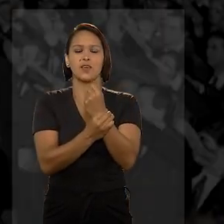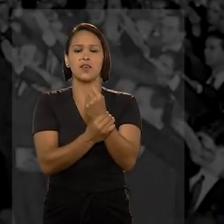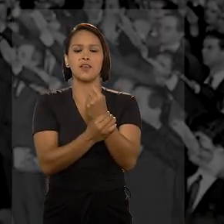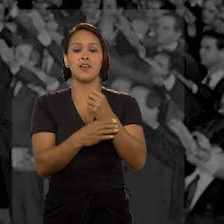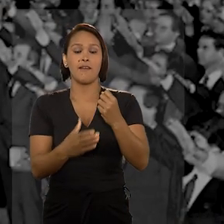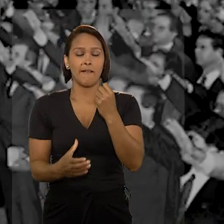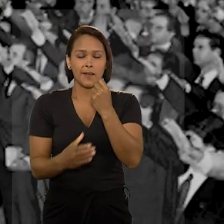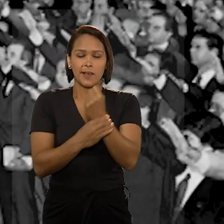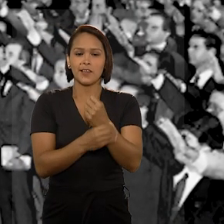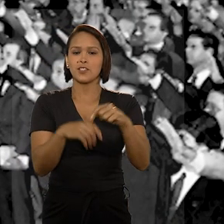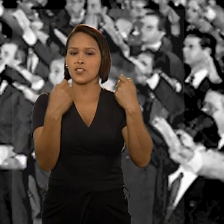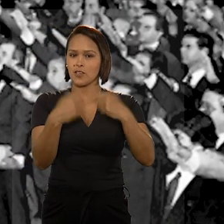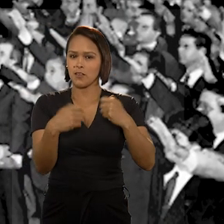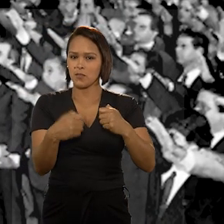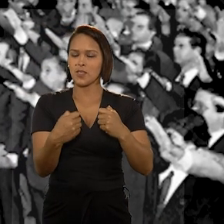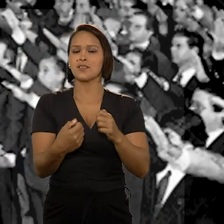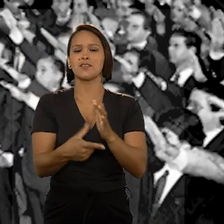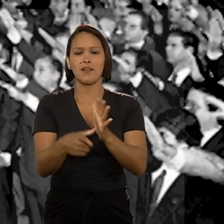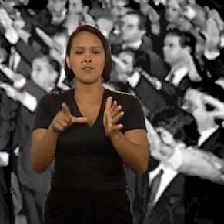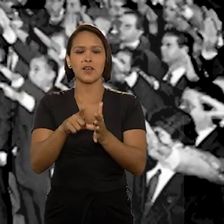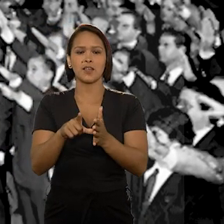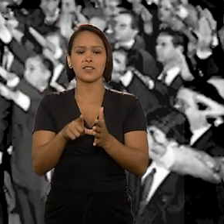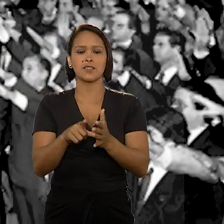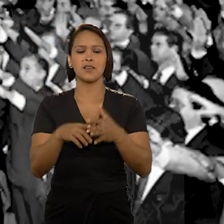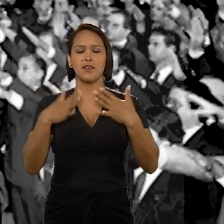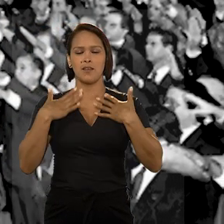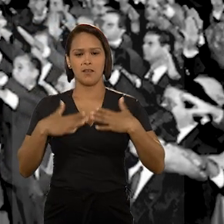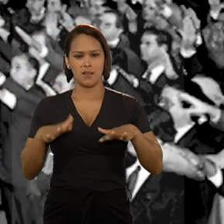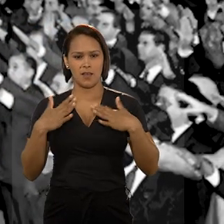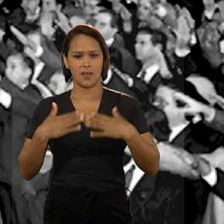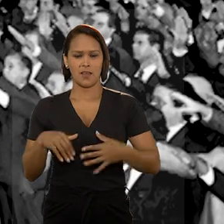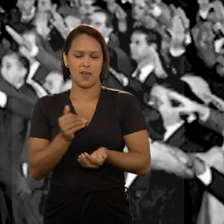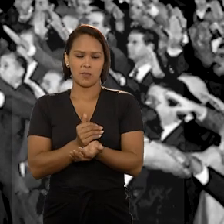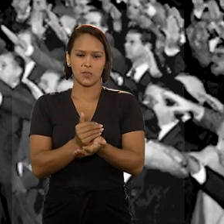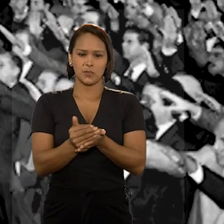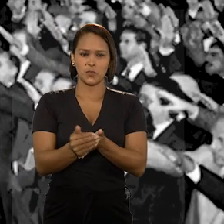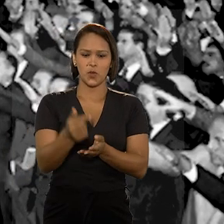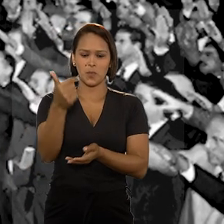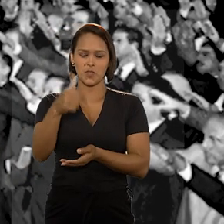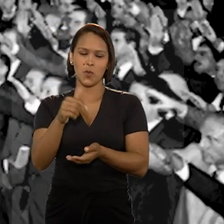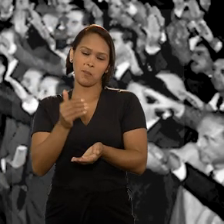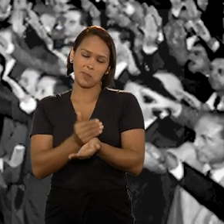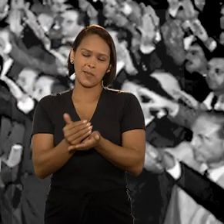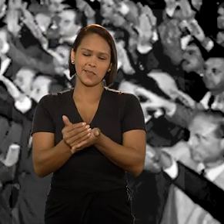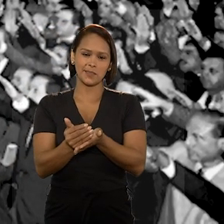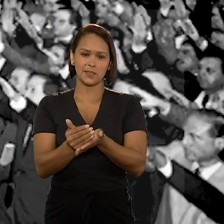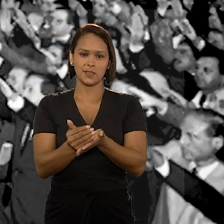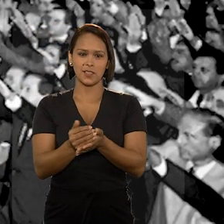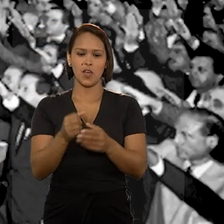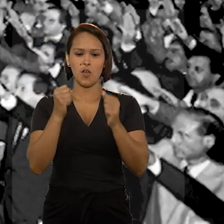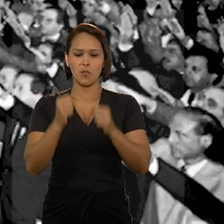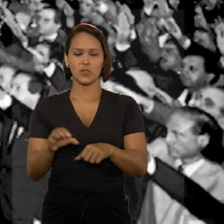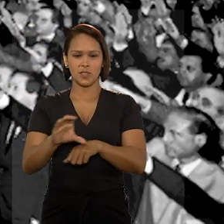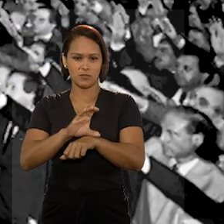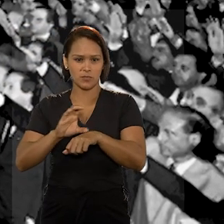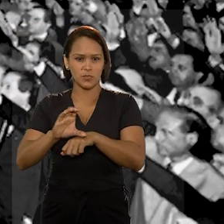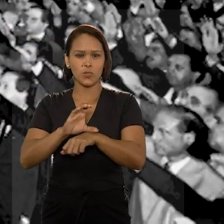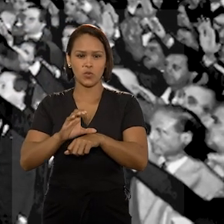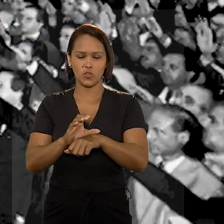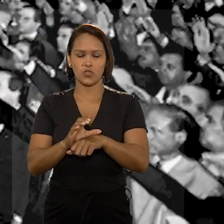as garantias necessárias e um clima de tranquilidade para que ela pudesse ser